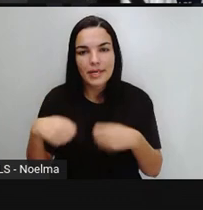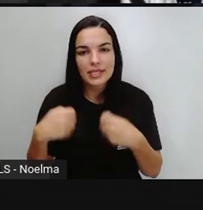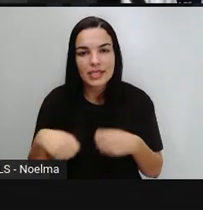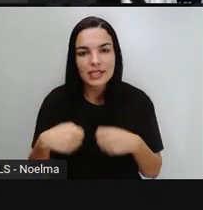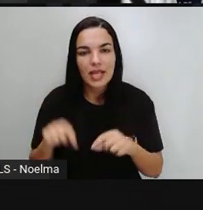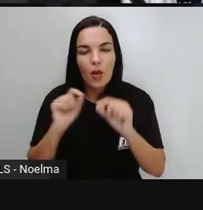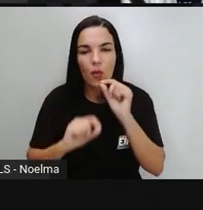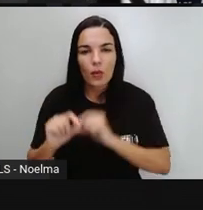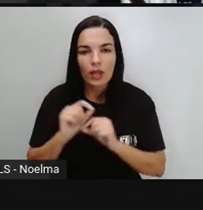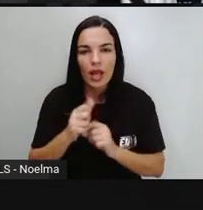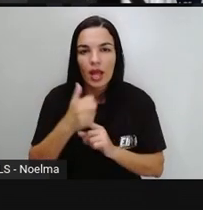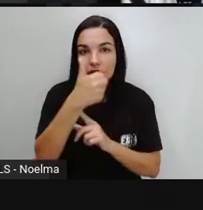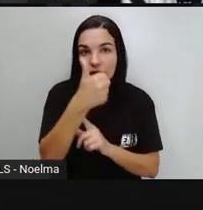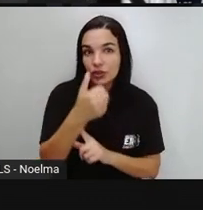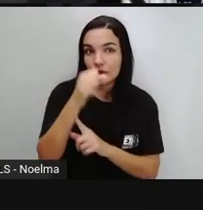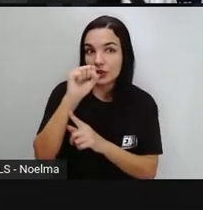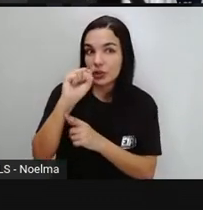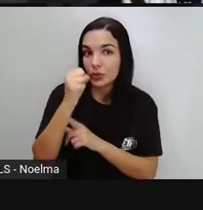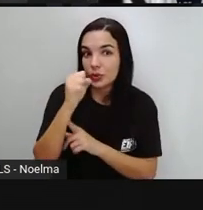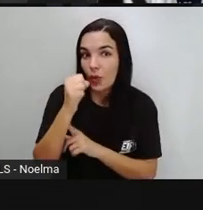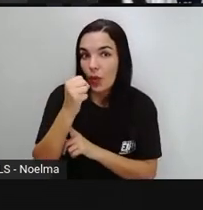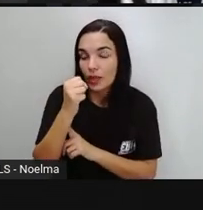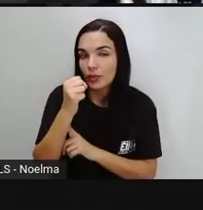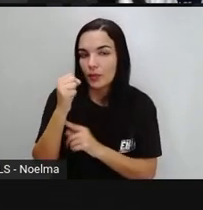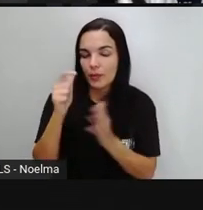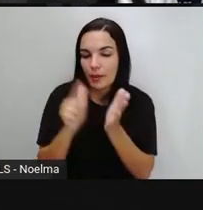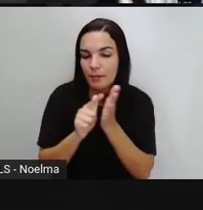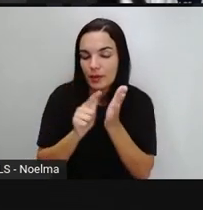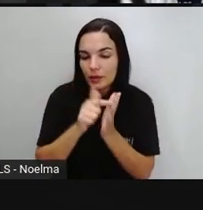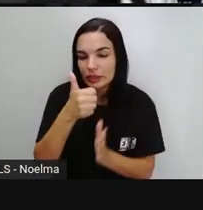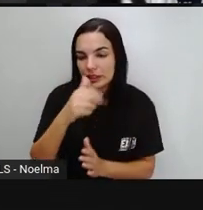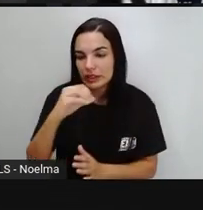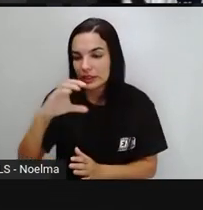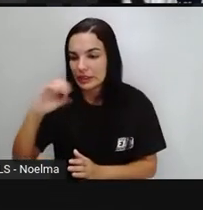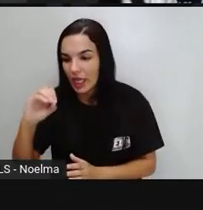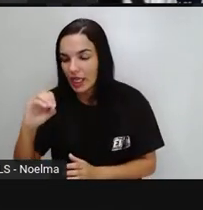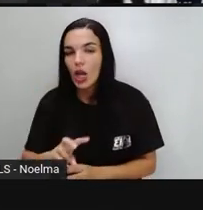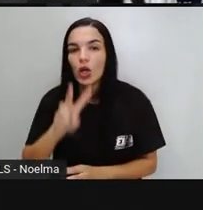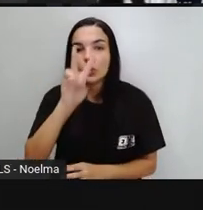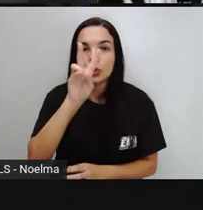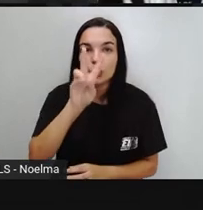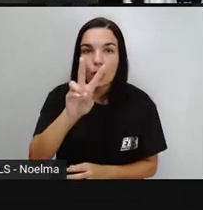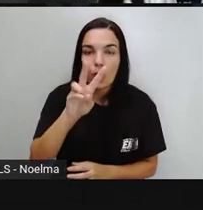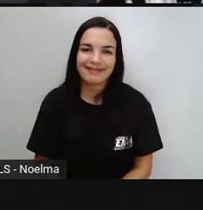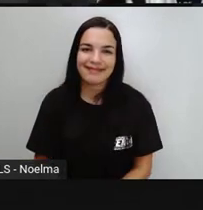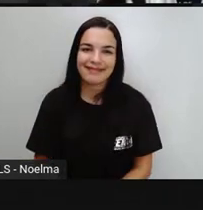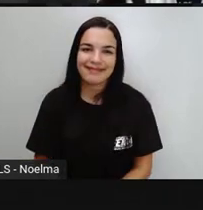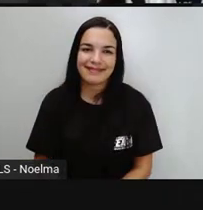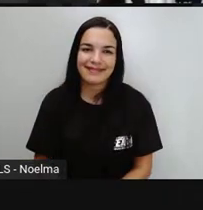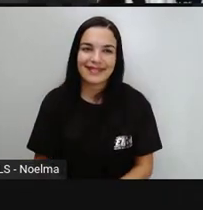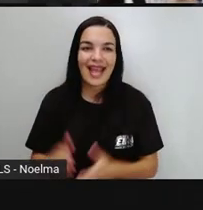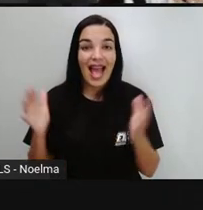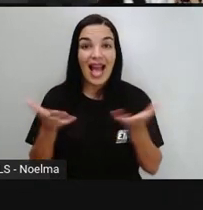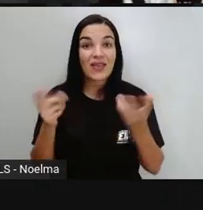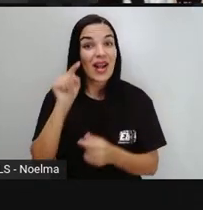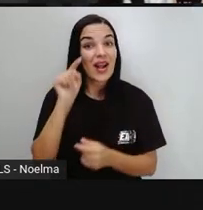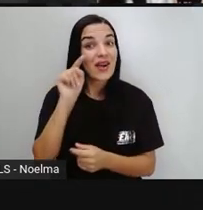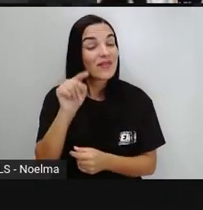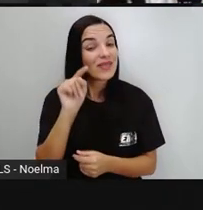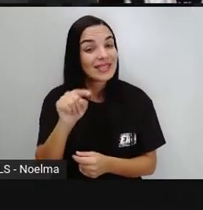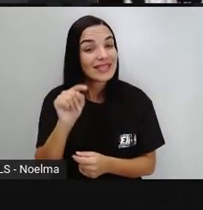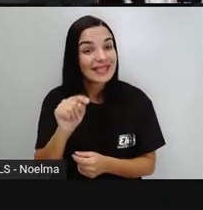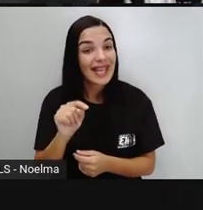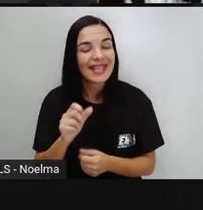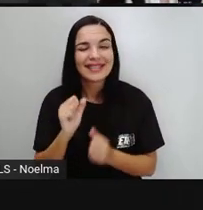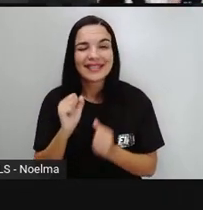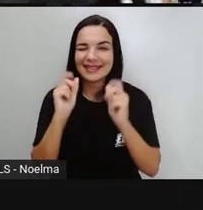2 cédulas De 20 E 1 cédula De 2 reais Agora é com você